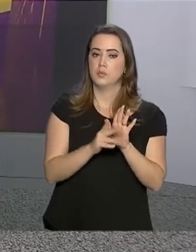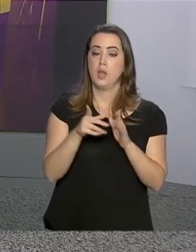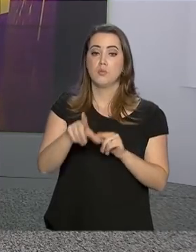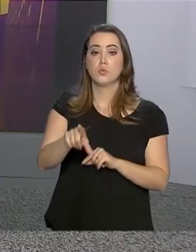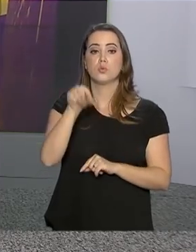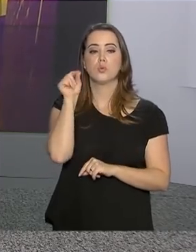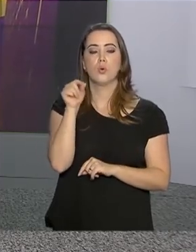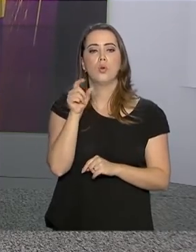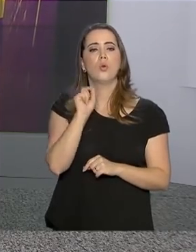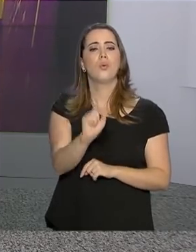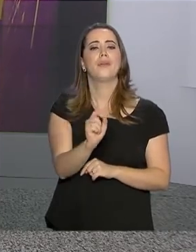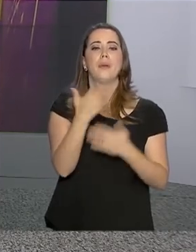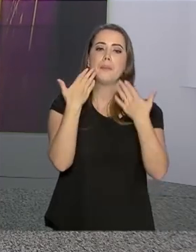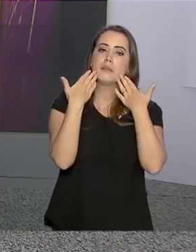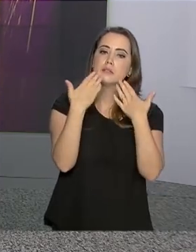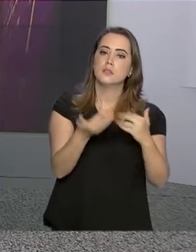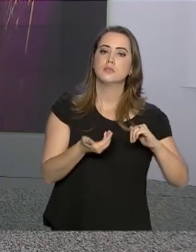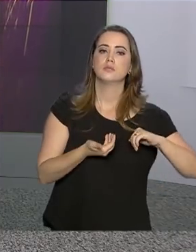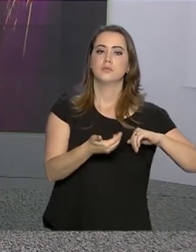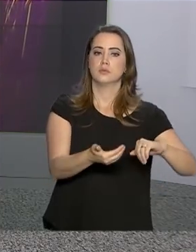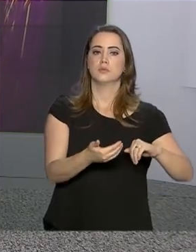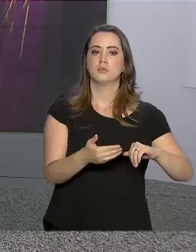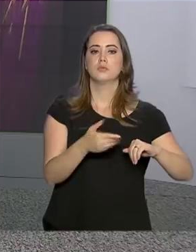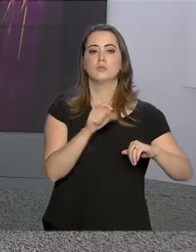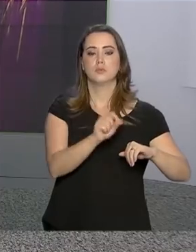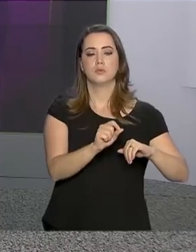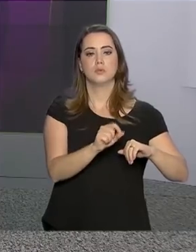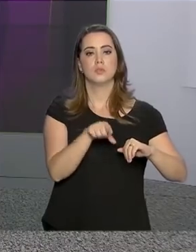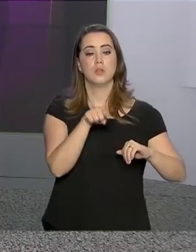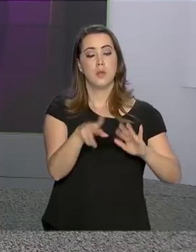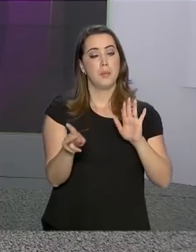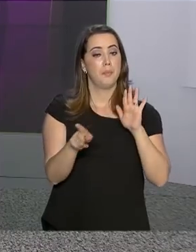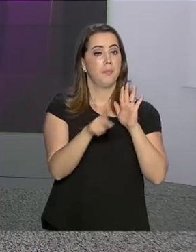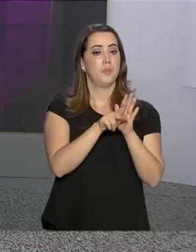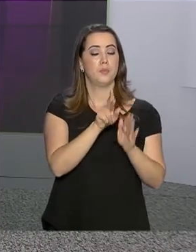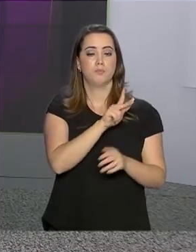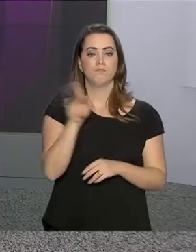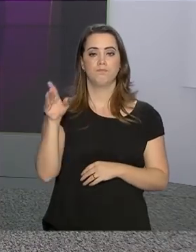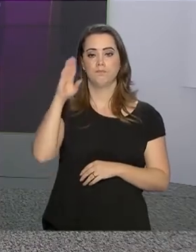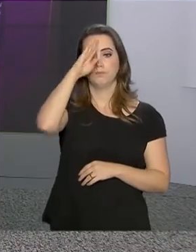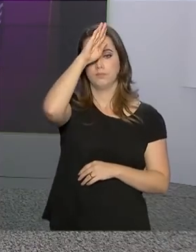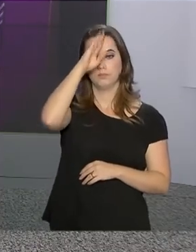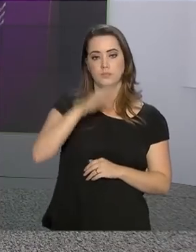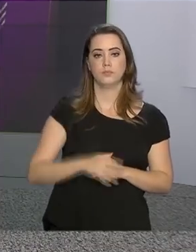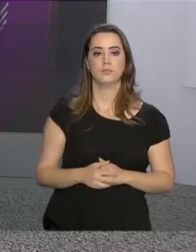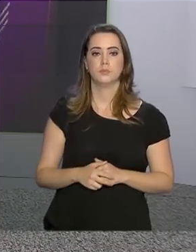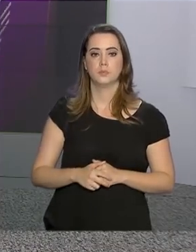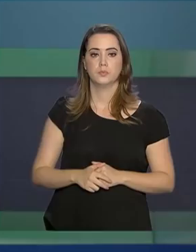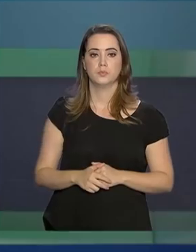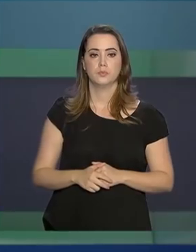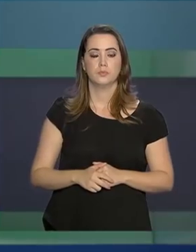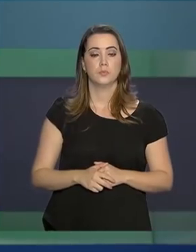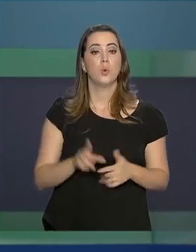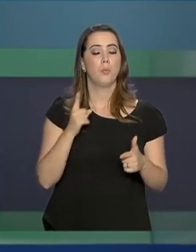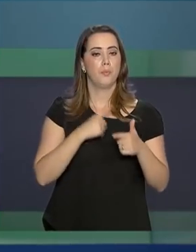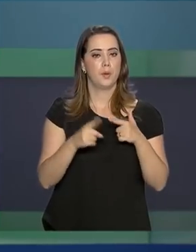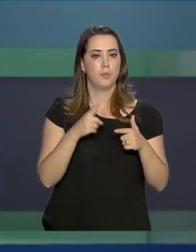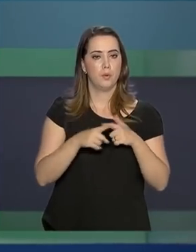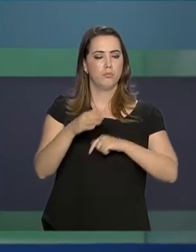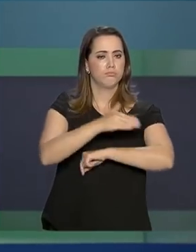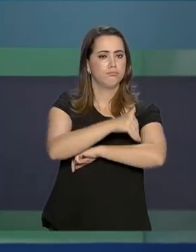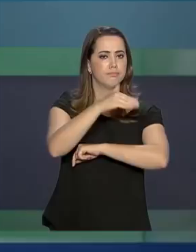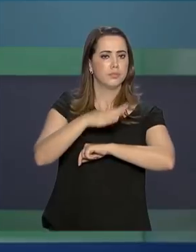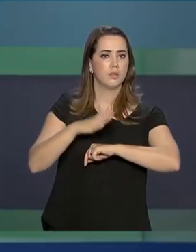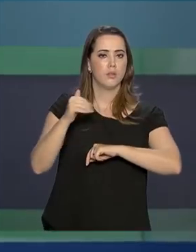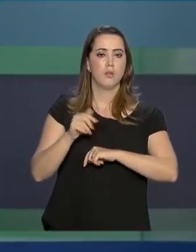decisão sobre o que vai ser apresentado ao Congresso para a reforma caberá ao presidente Bolsonaro. Sobre a situação